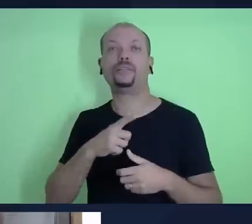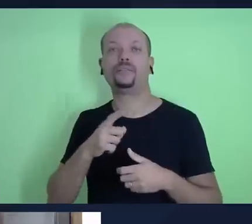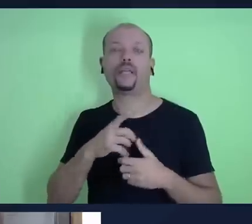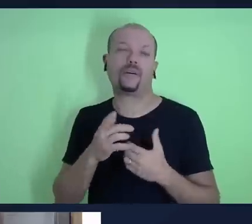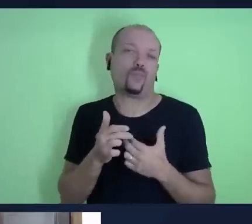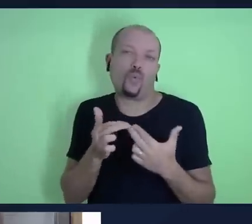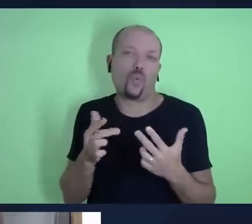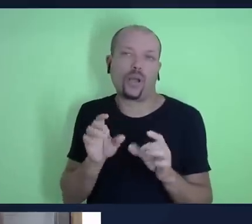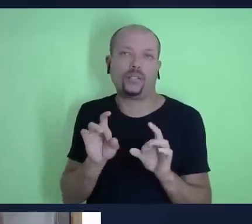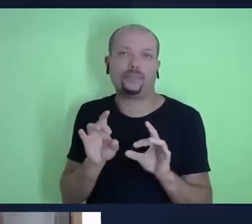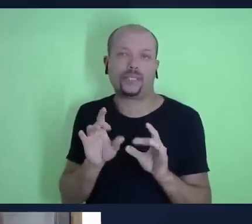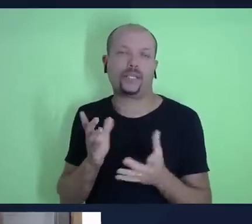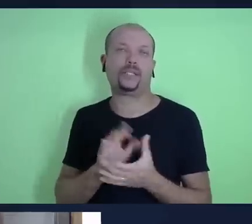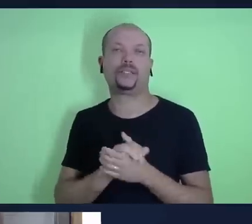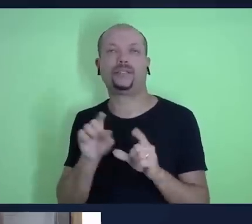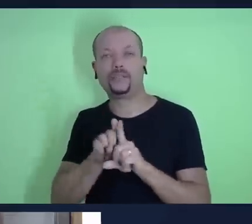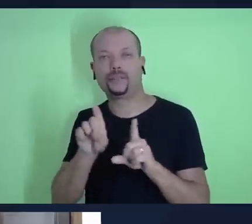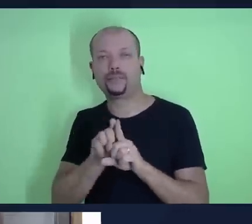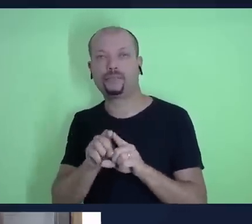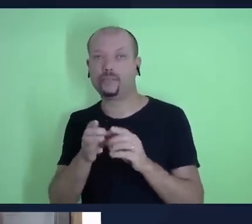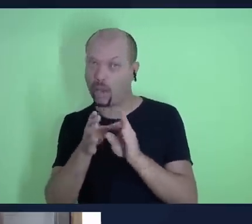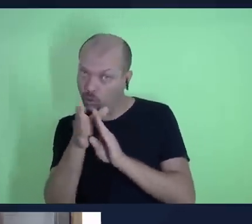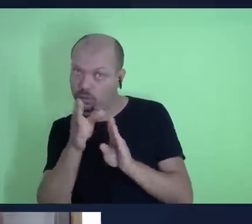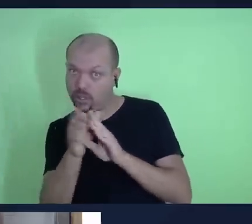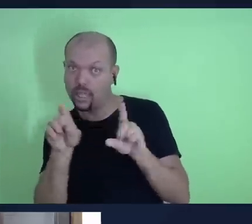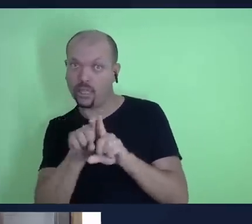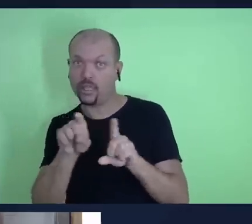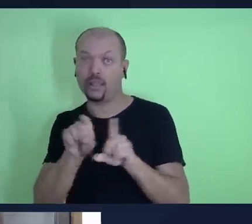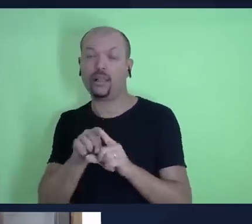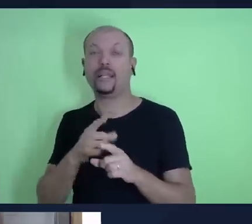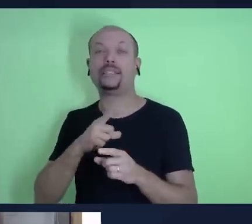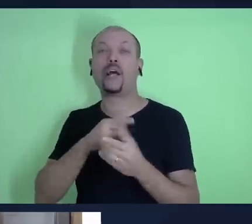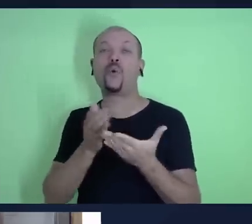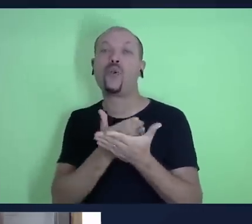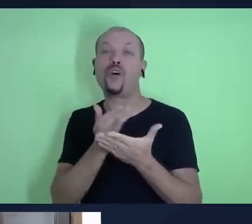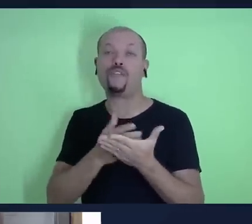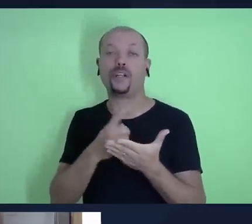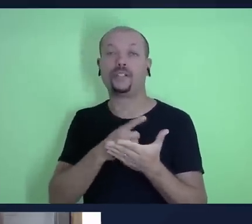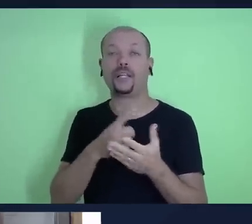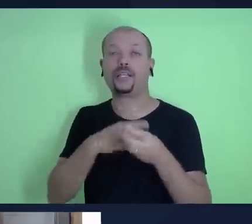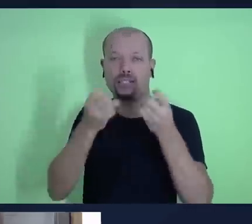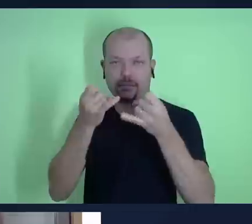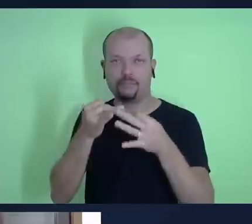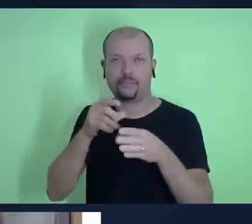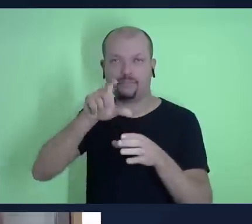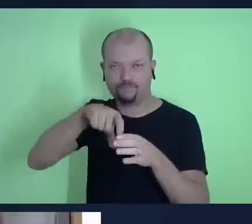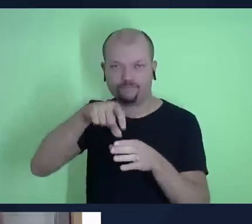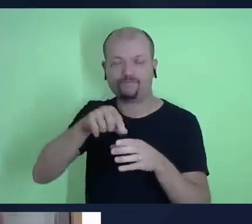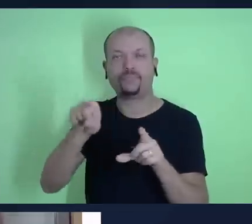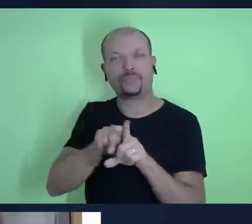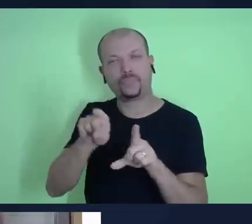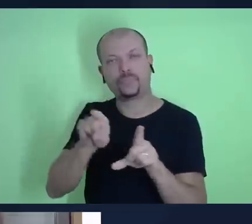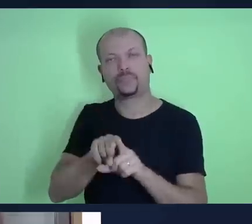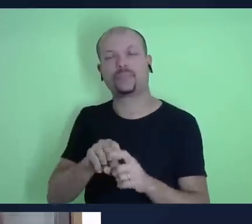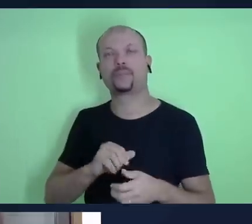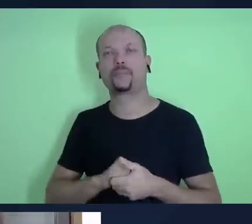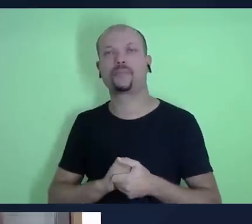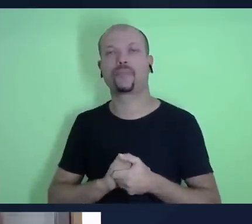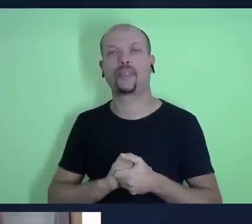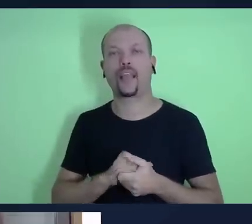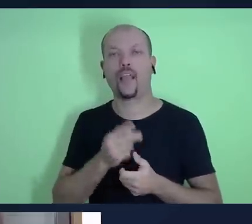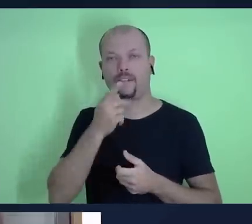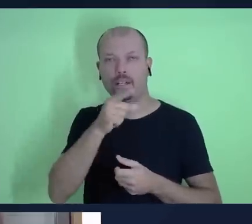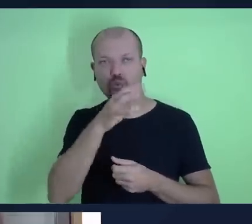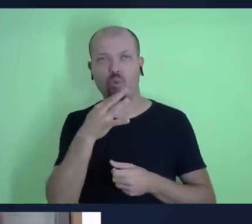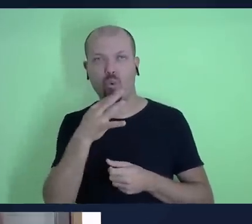eu recomendo aqui viu professor Everson também um livro sobre esses detalhes esses assuntos o senhor conhece